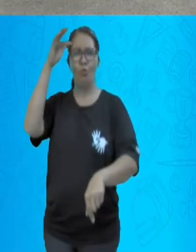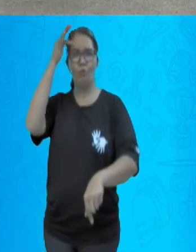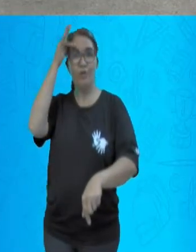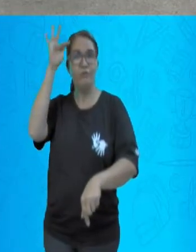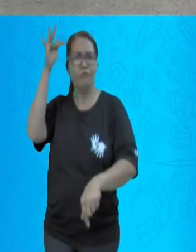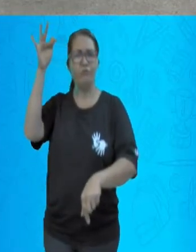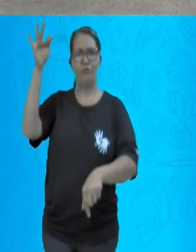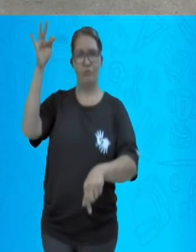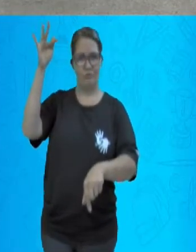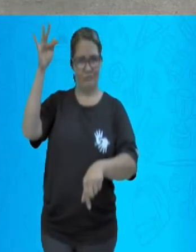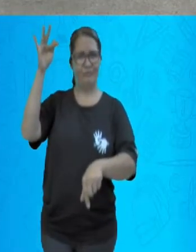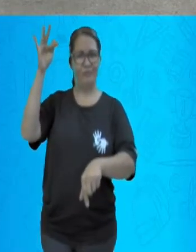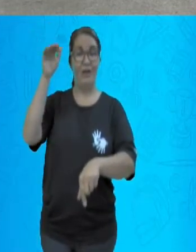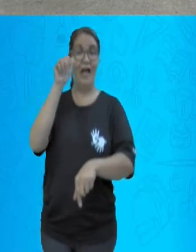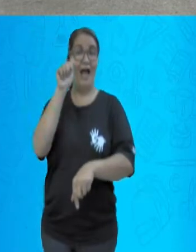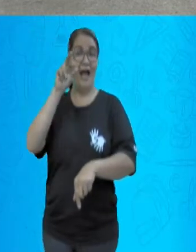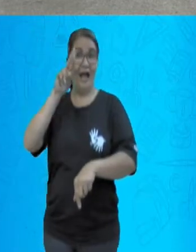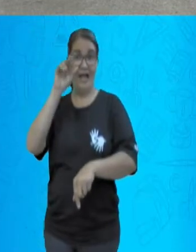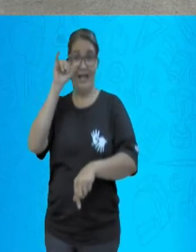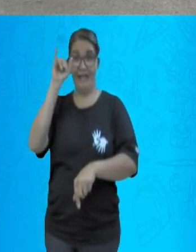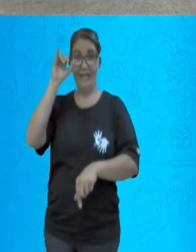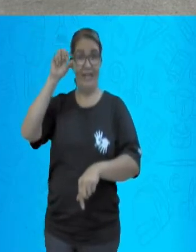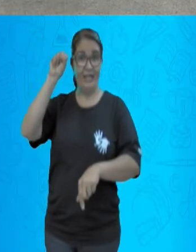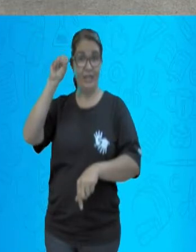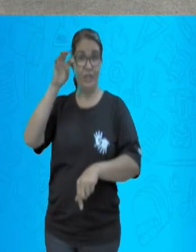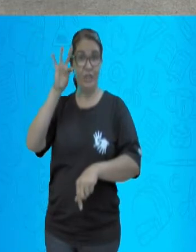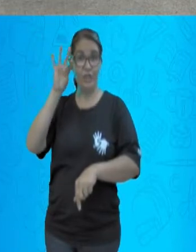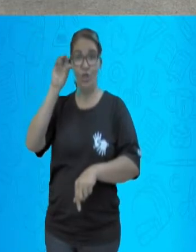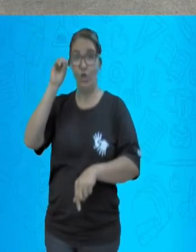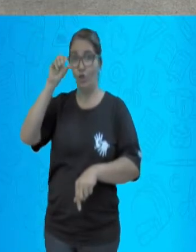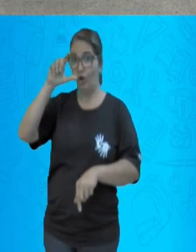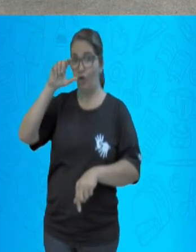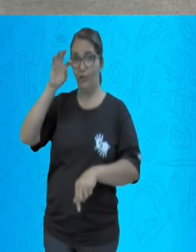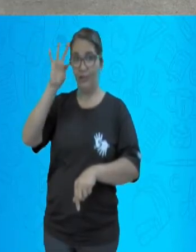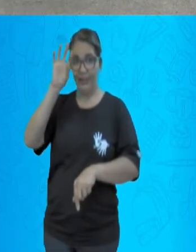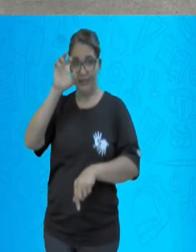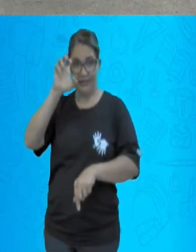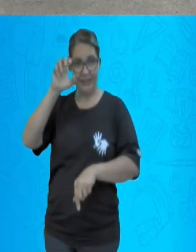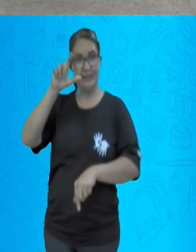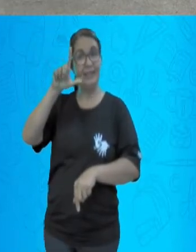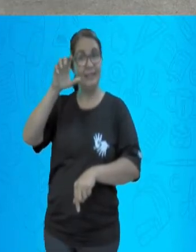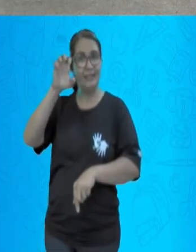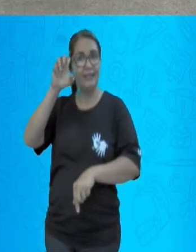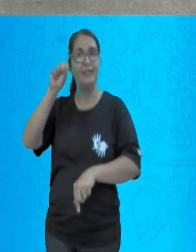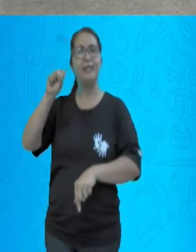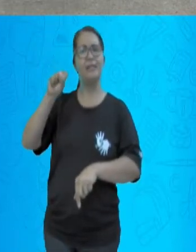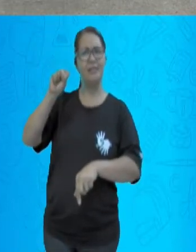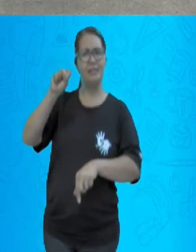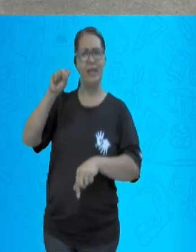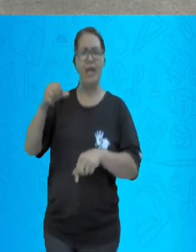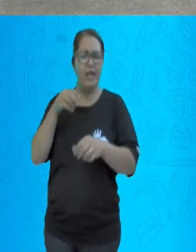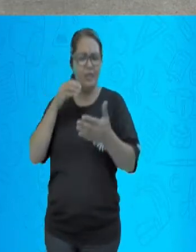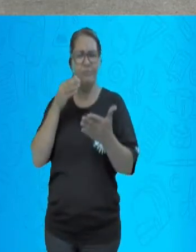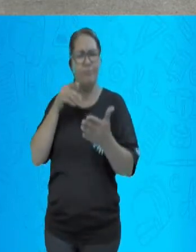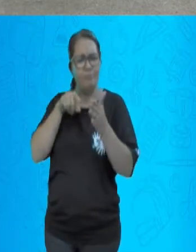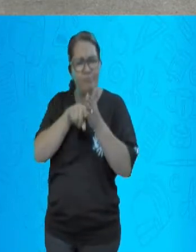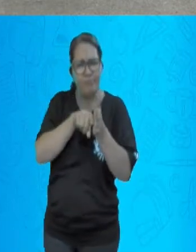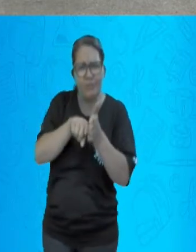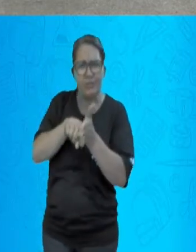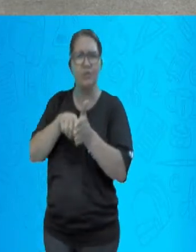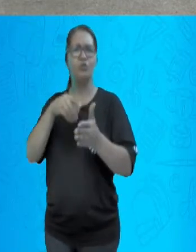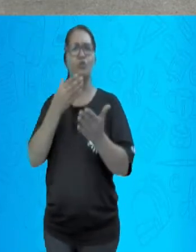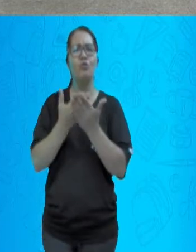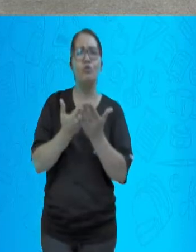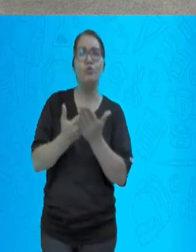Oligarquias. O filósofo grego menciona sobre o governo de poucos, que, segundo ele, trata-se de uma